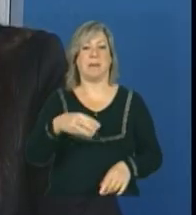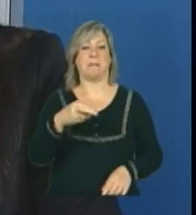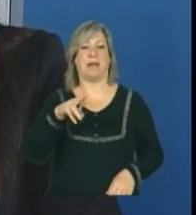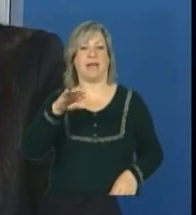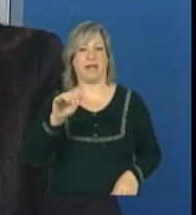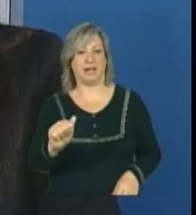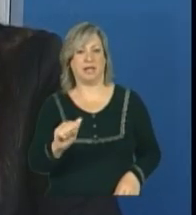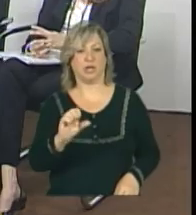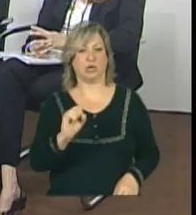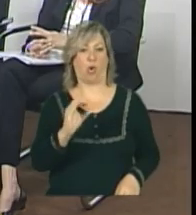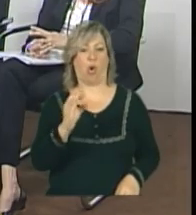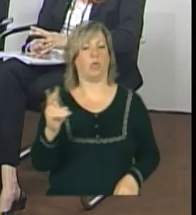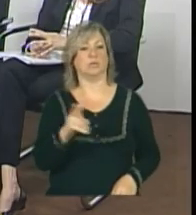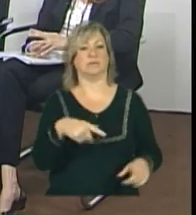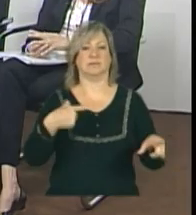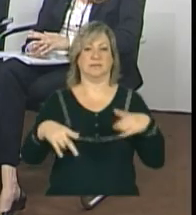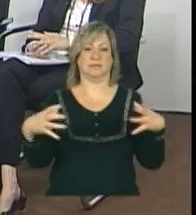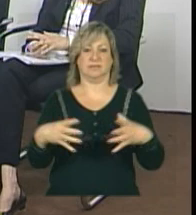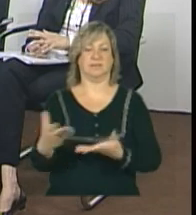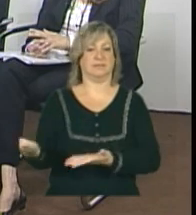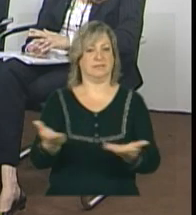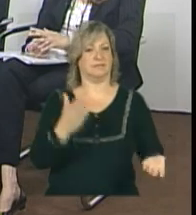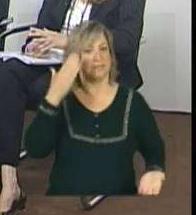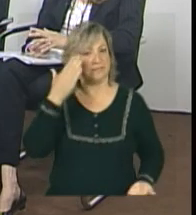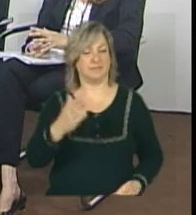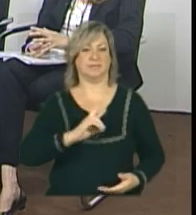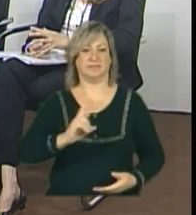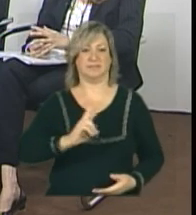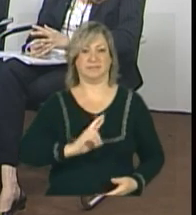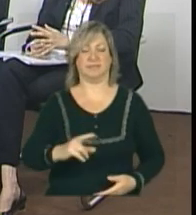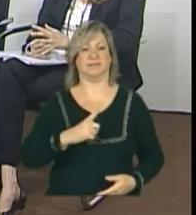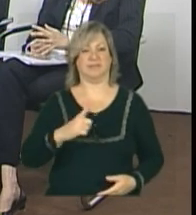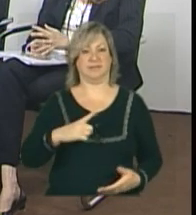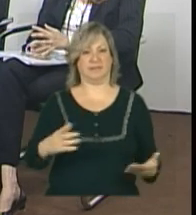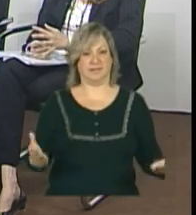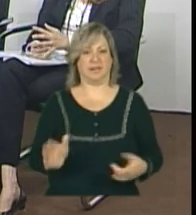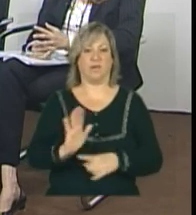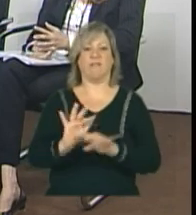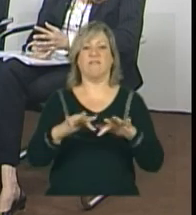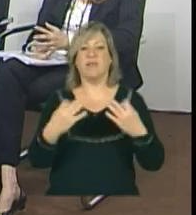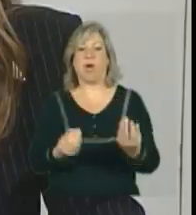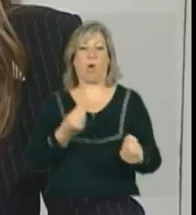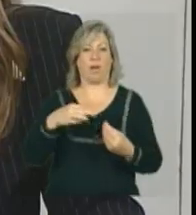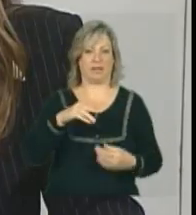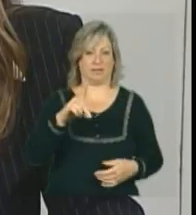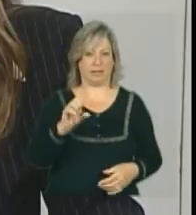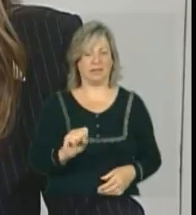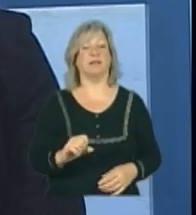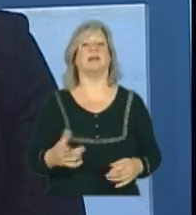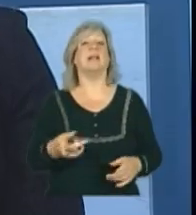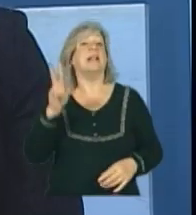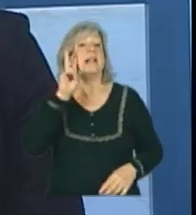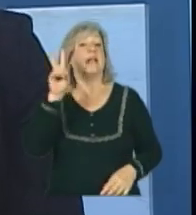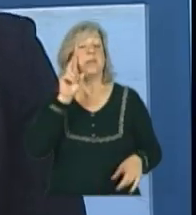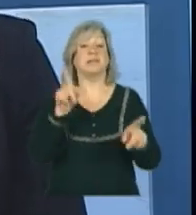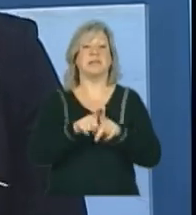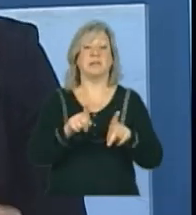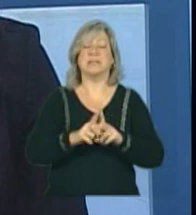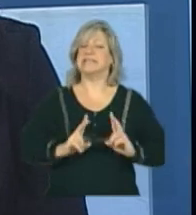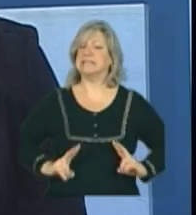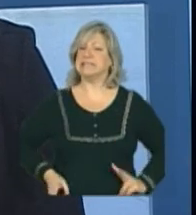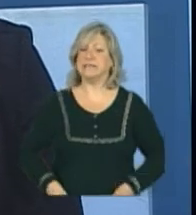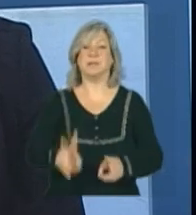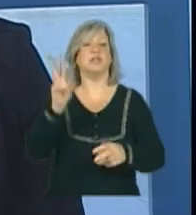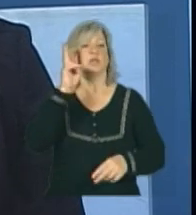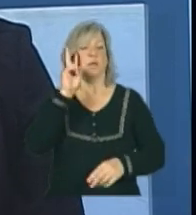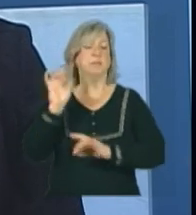Socorro Tabosa, coordenadora-geral de serviços sócio-assistenciais à família. E lembrando que, sempre às segundas